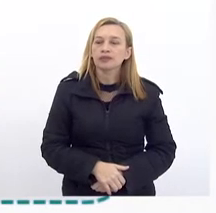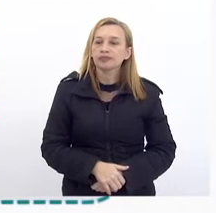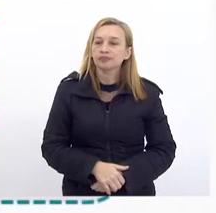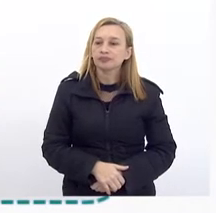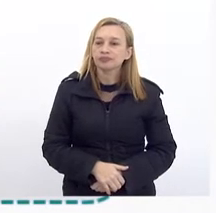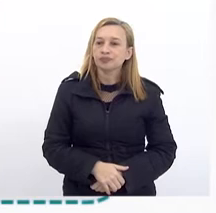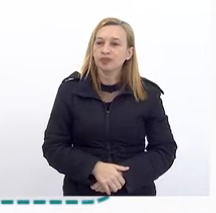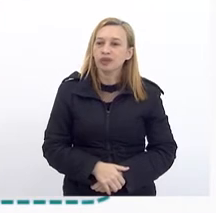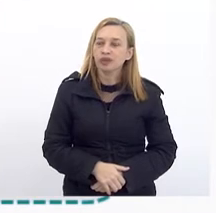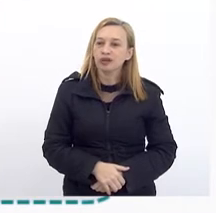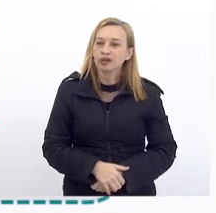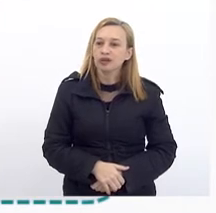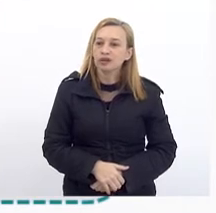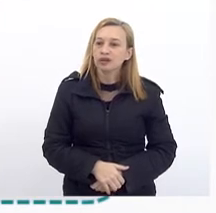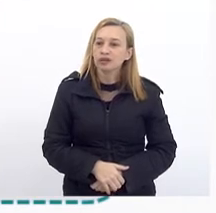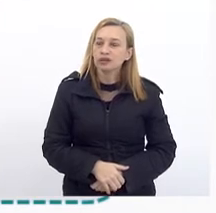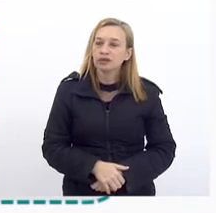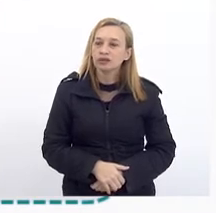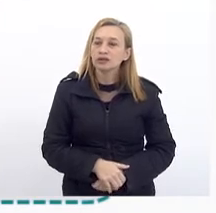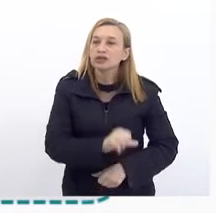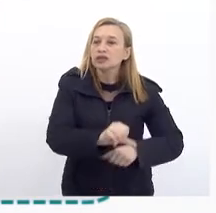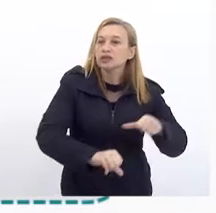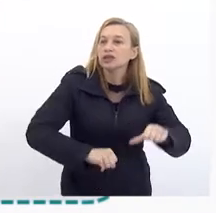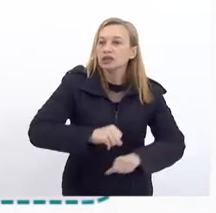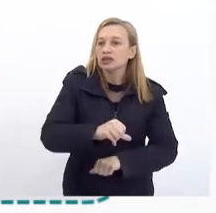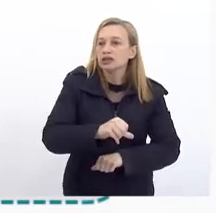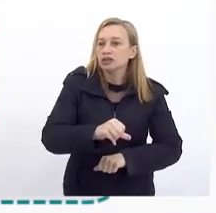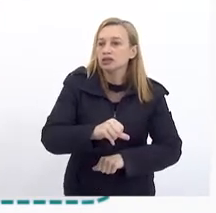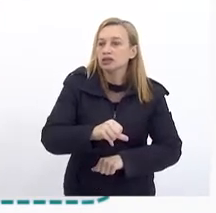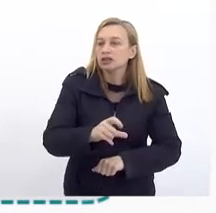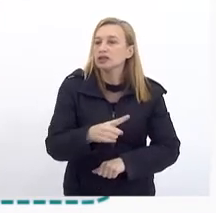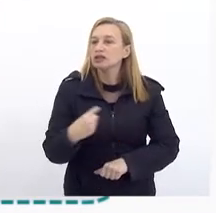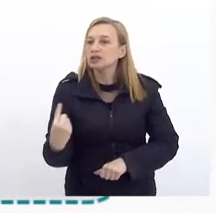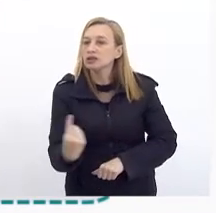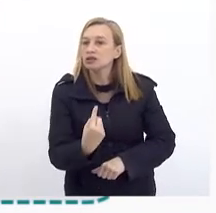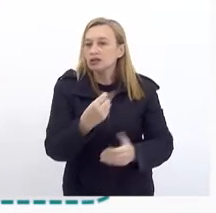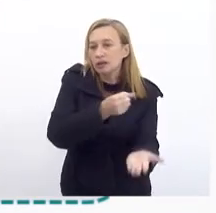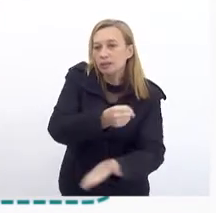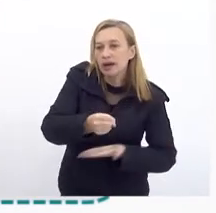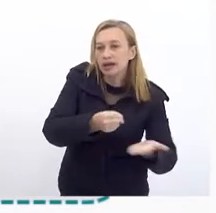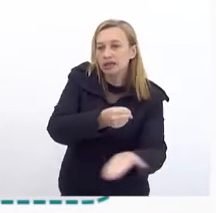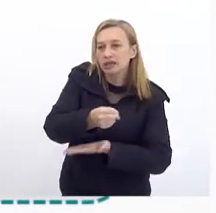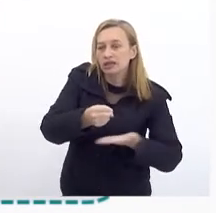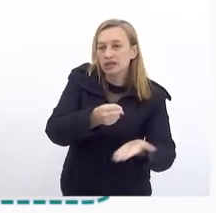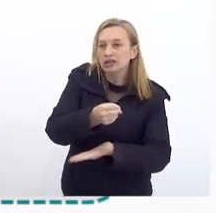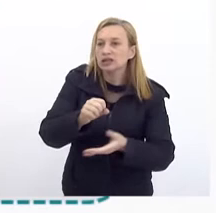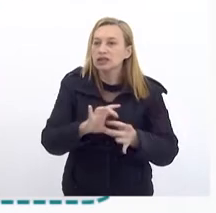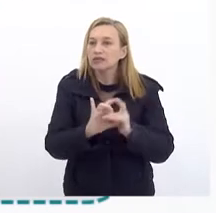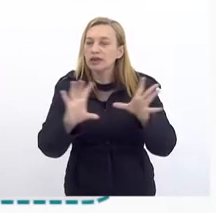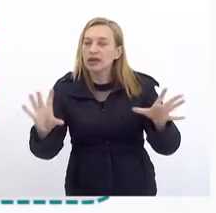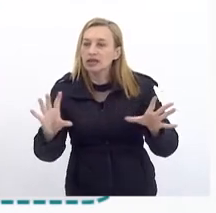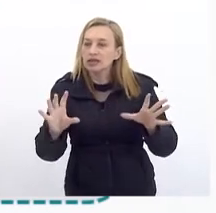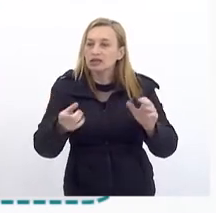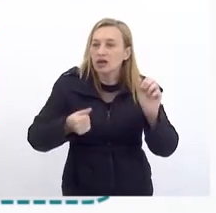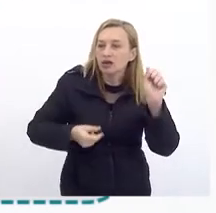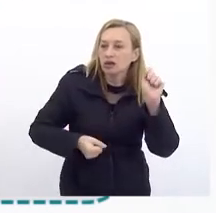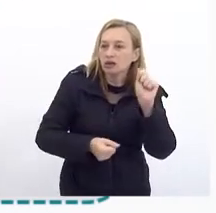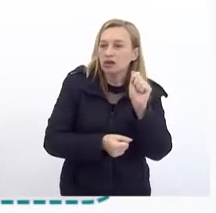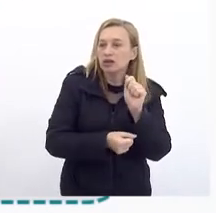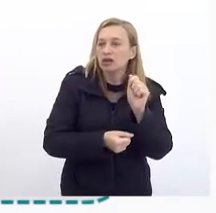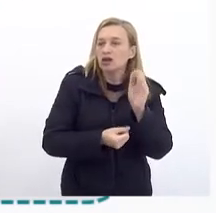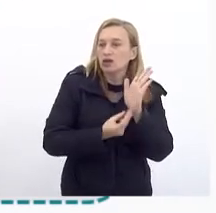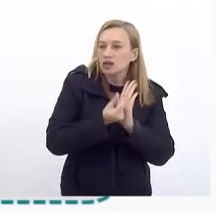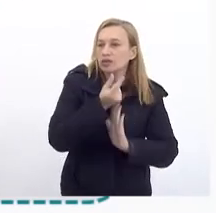E que se transformaram Na nossa base De liberação orçamentária ao longo do ano